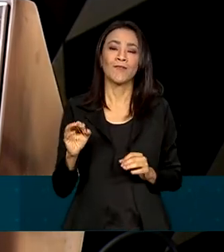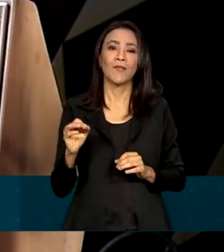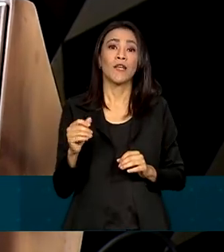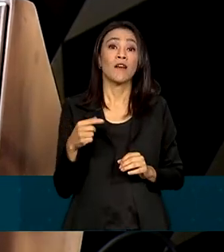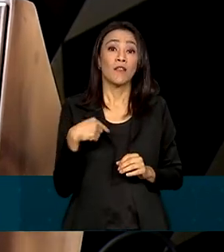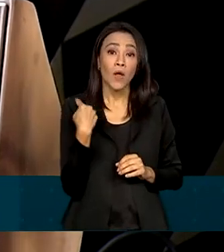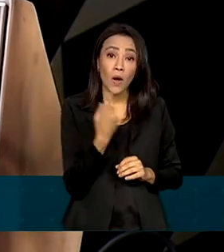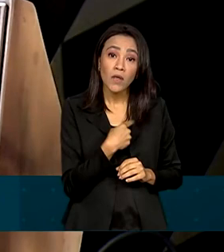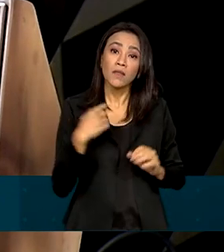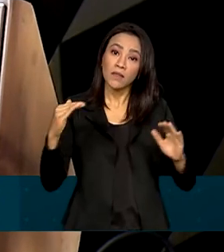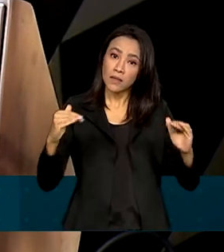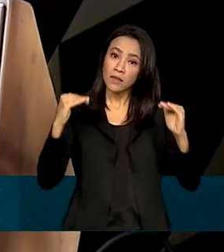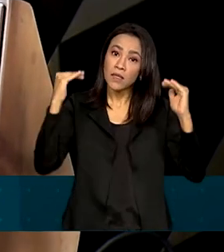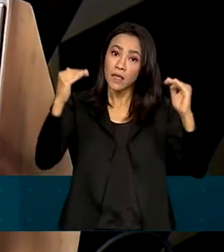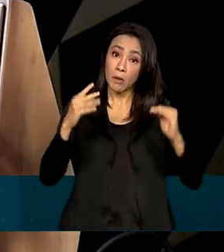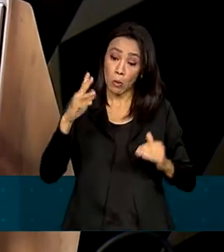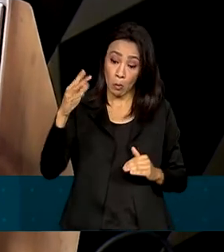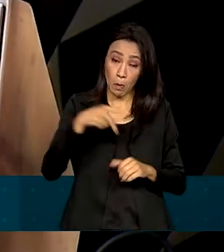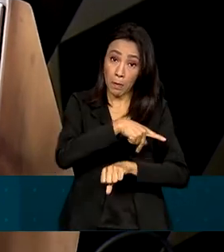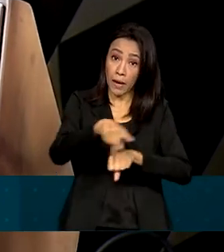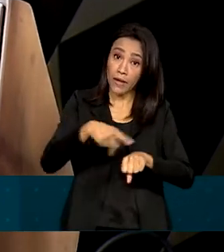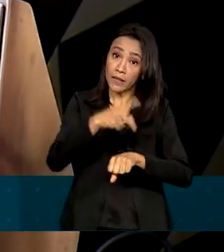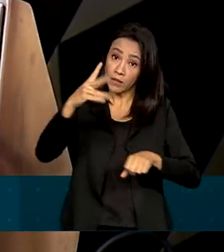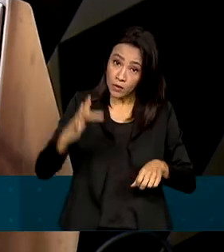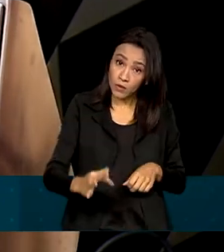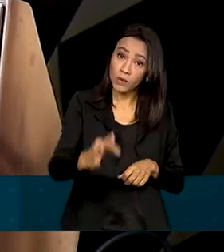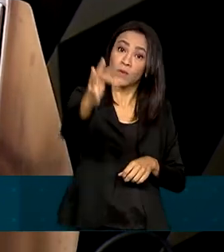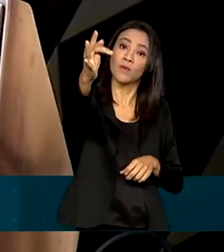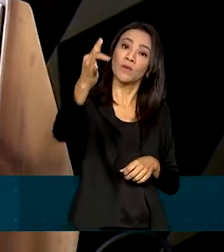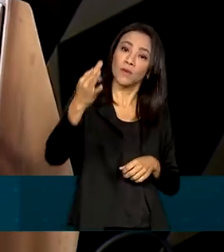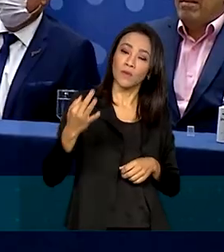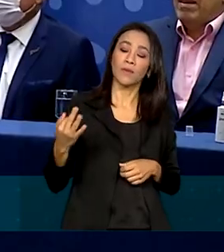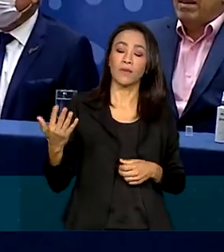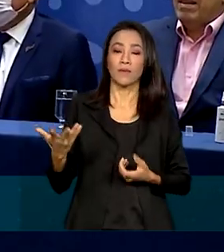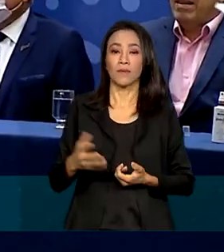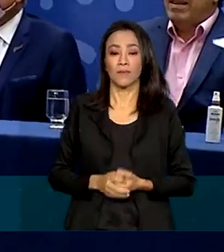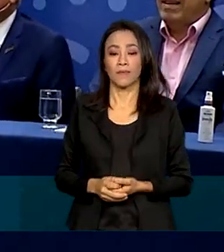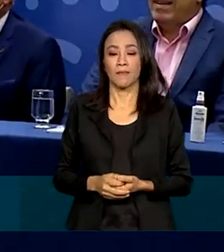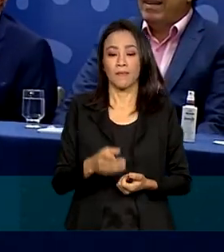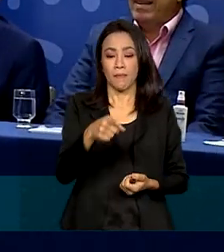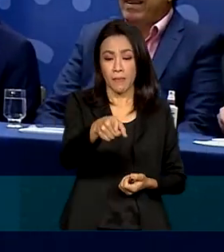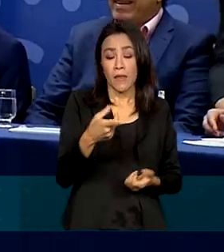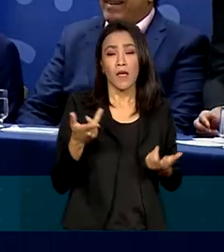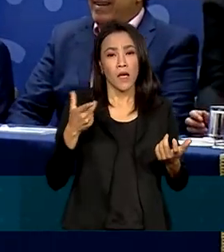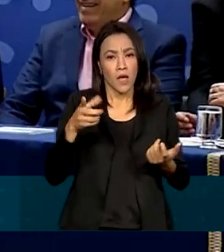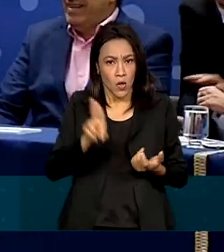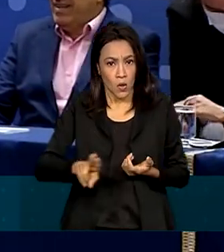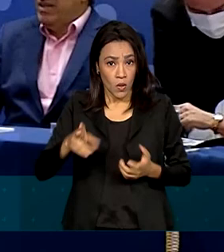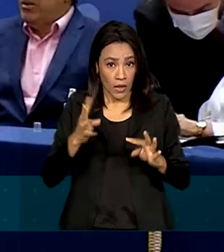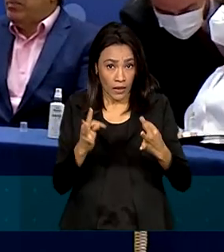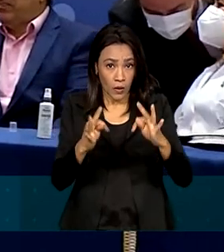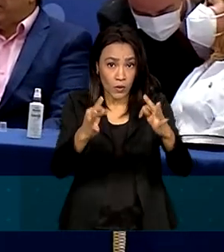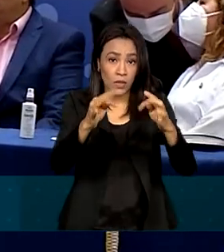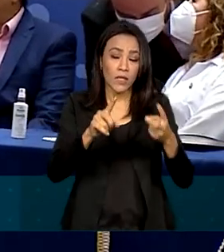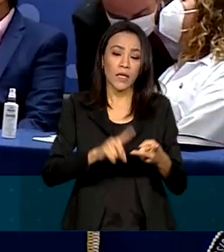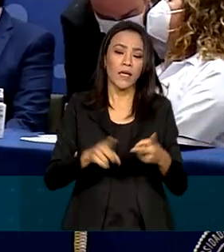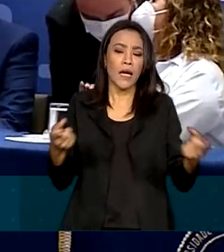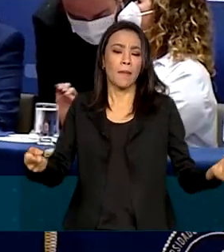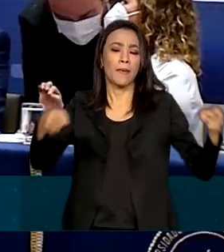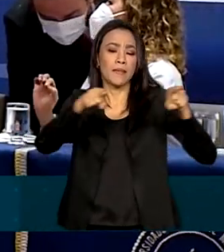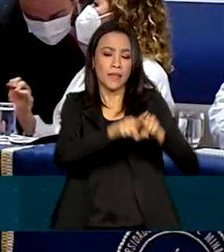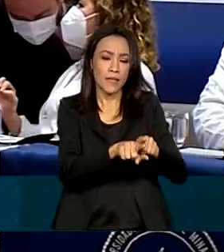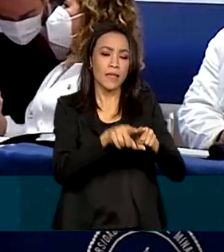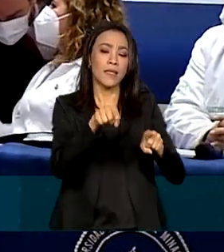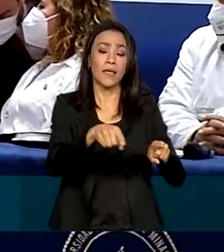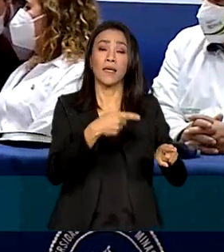assim nós seremos o país do futuro que sempre foi dito que nós seríamos. Além da tecnologia, a parceria da UFMG com o